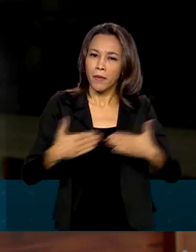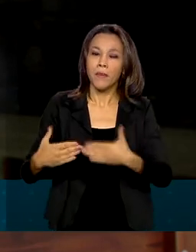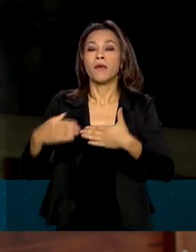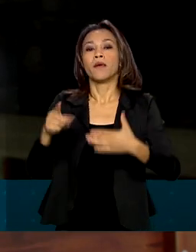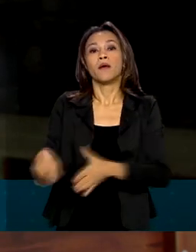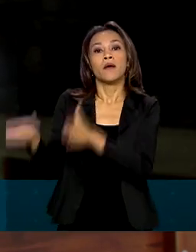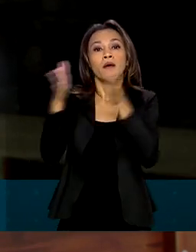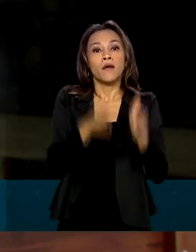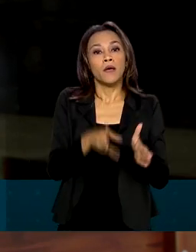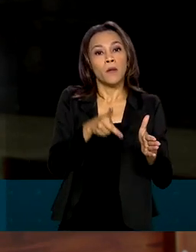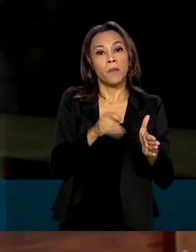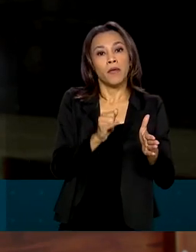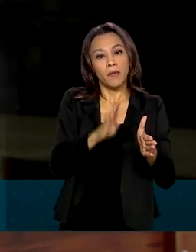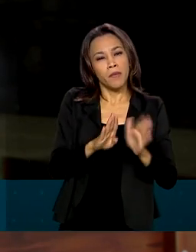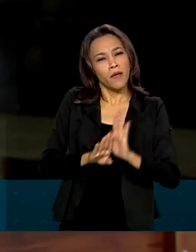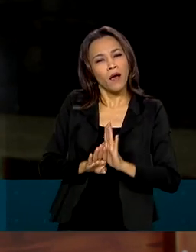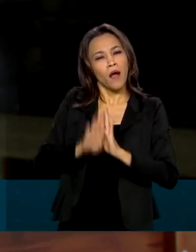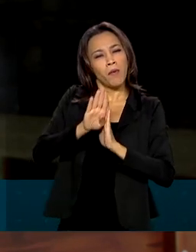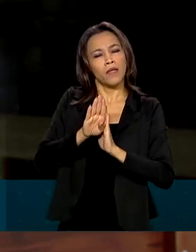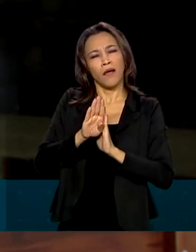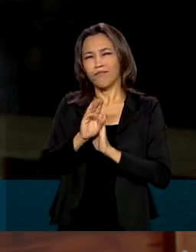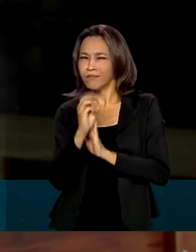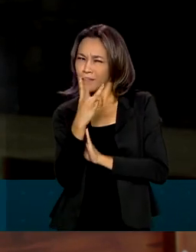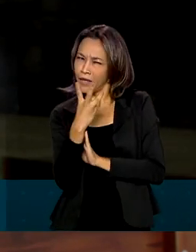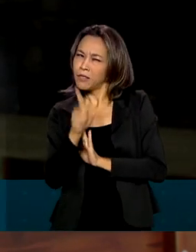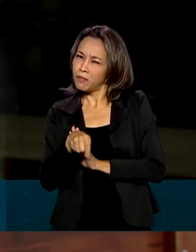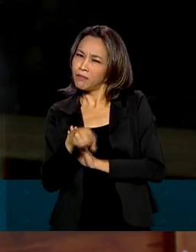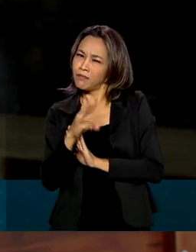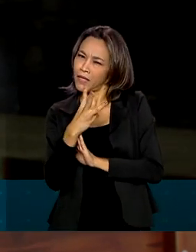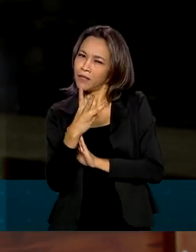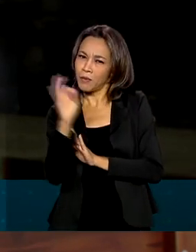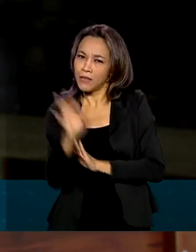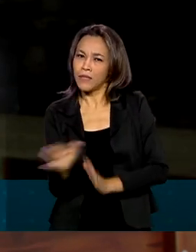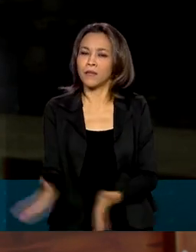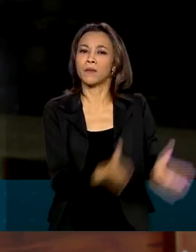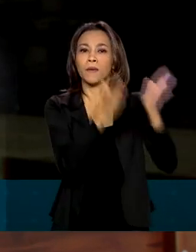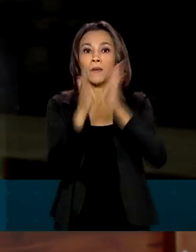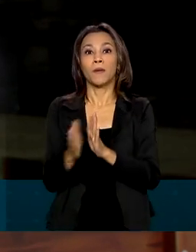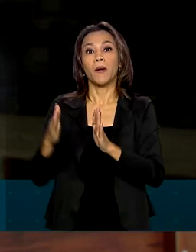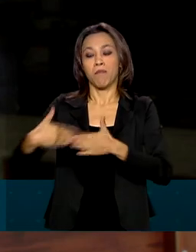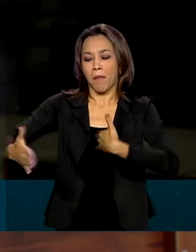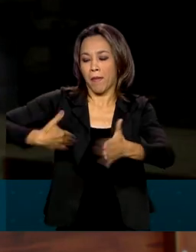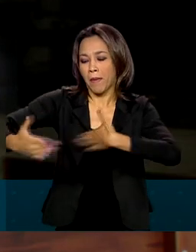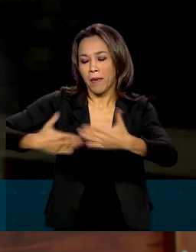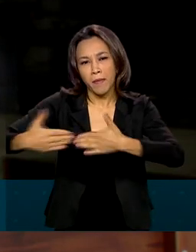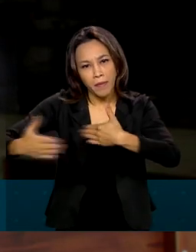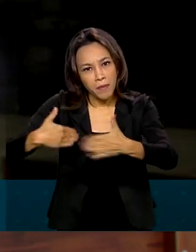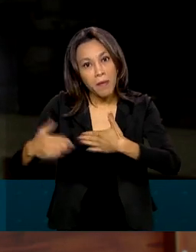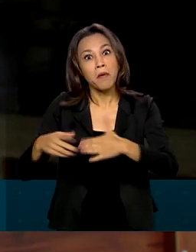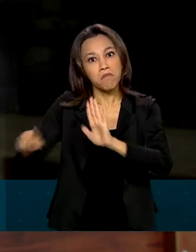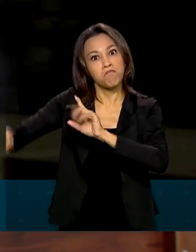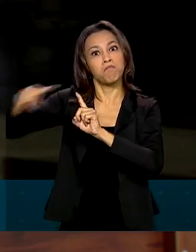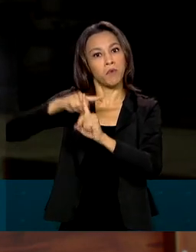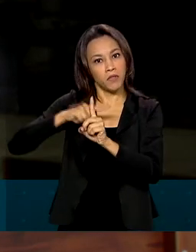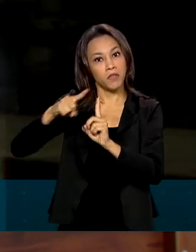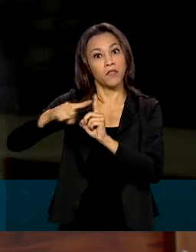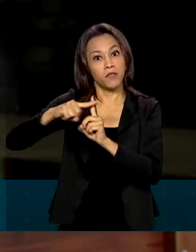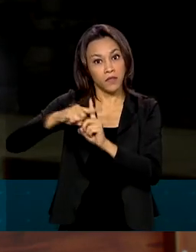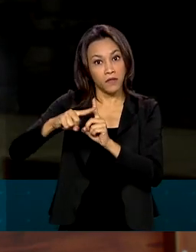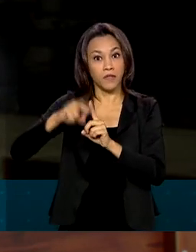deve crescer na casa dos 3%. Já a balança comercial deve terminar o ano positiva em 53